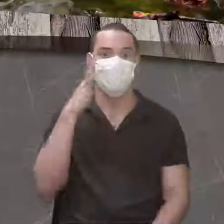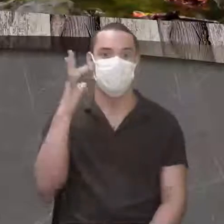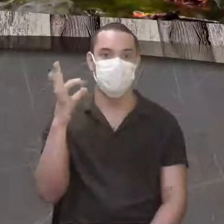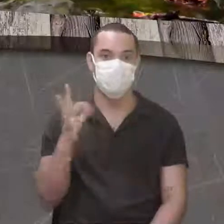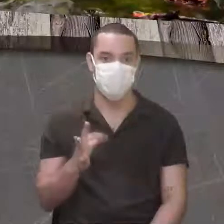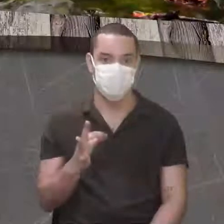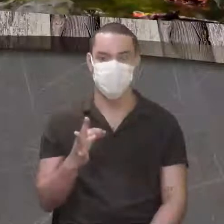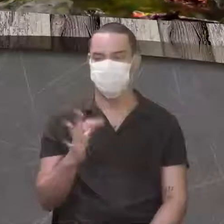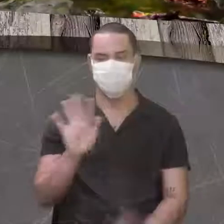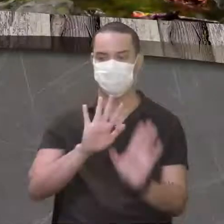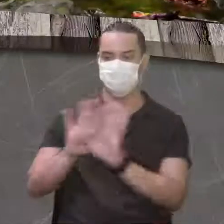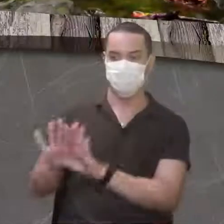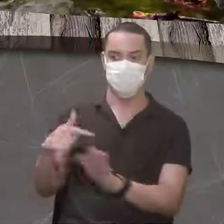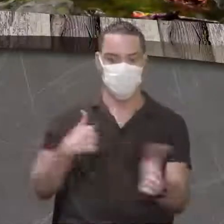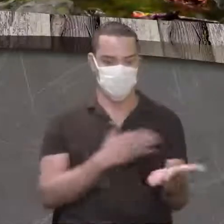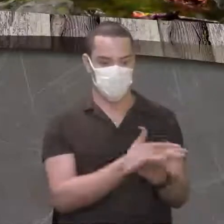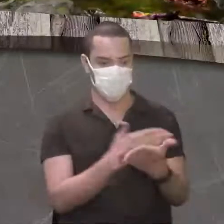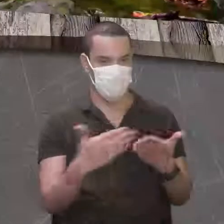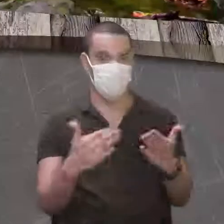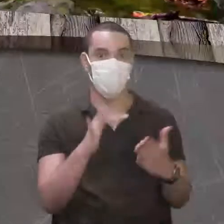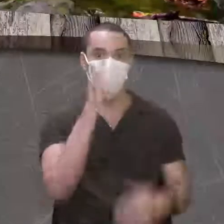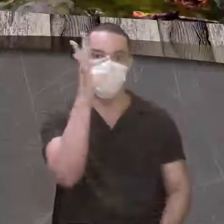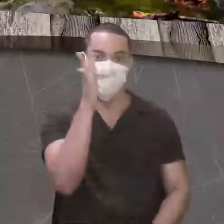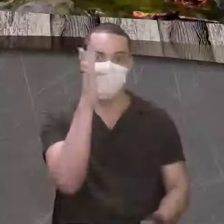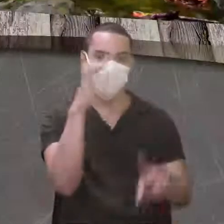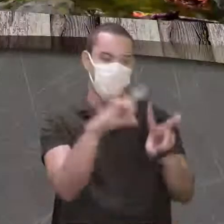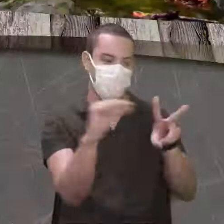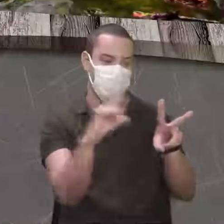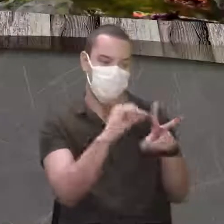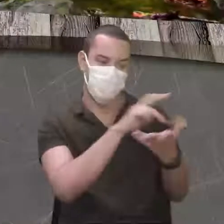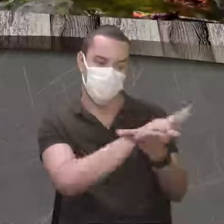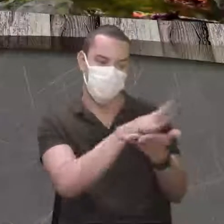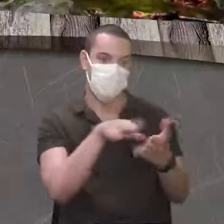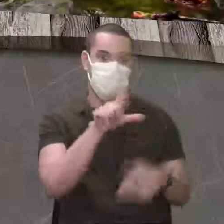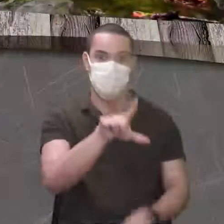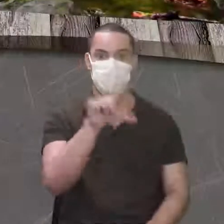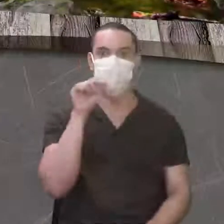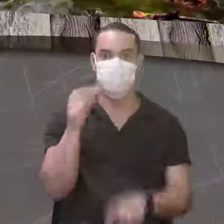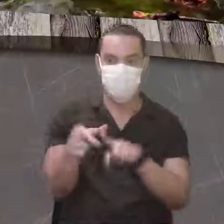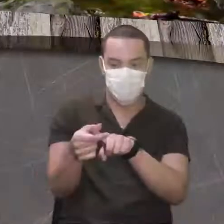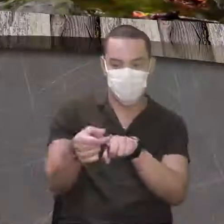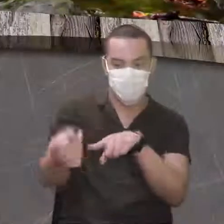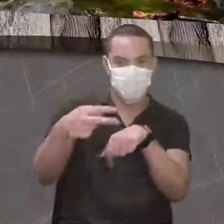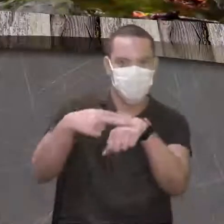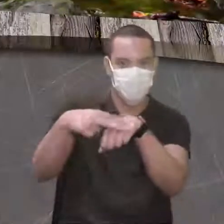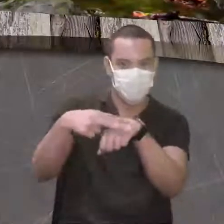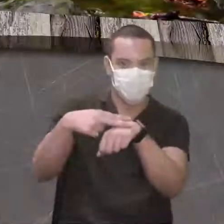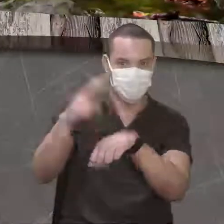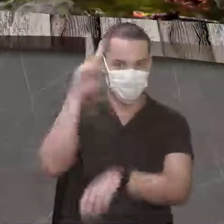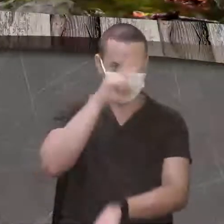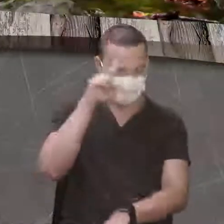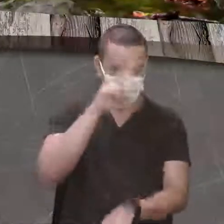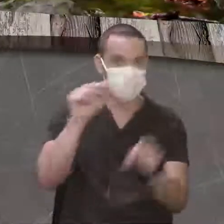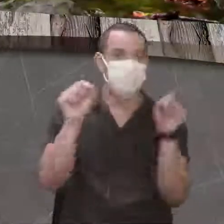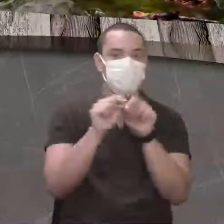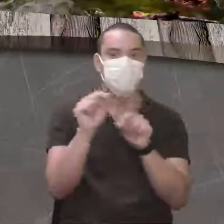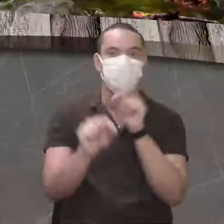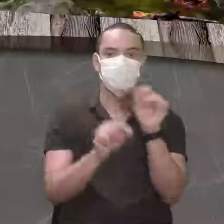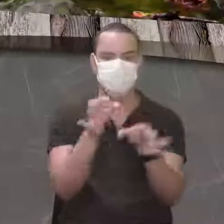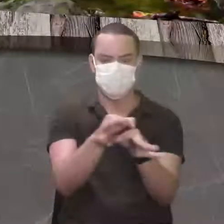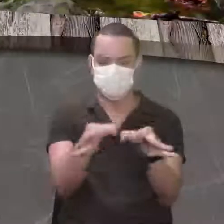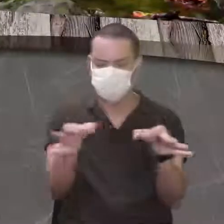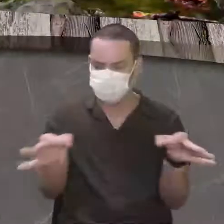Passou para plantas, que era afinidade dele. E aí, com essa afinidade, ele escolheu a pisos sativo. E nessa pisos sativo, tinham